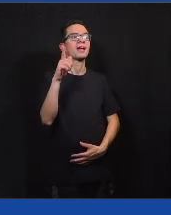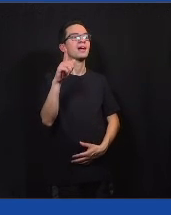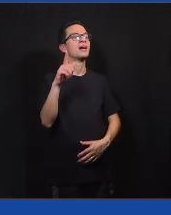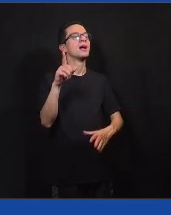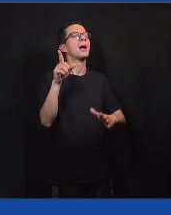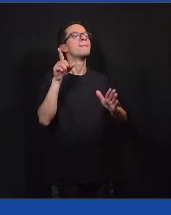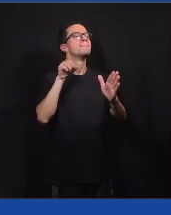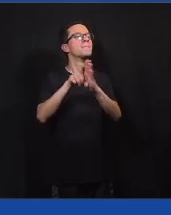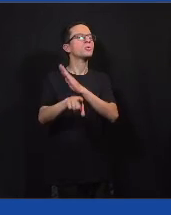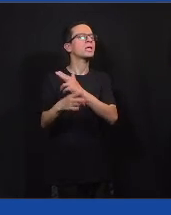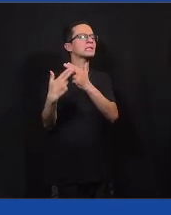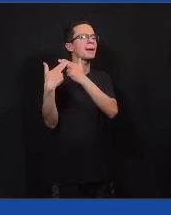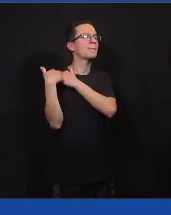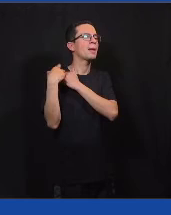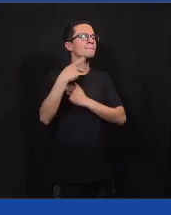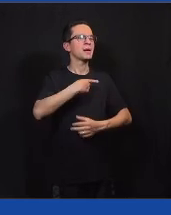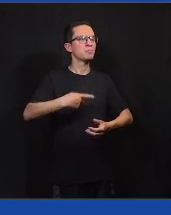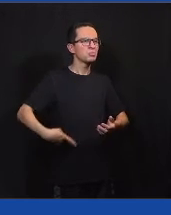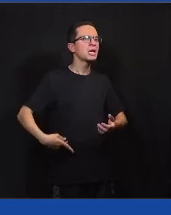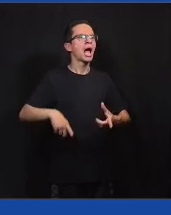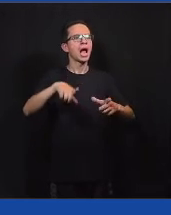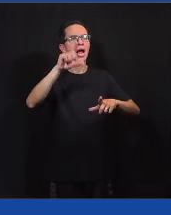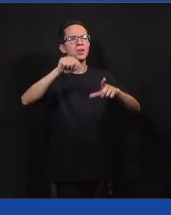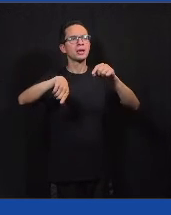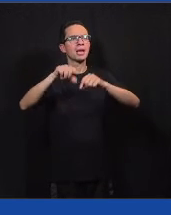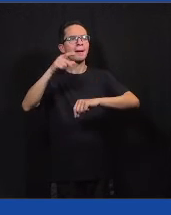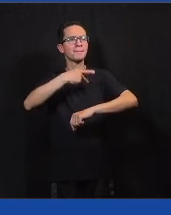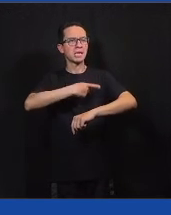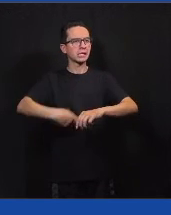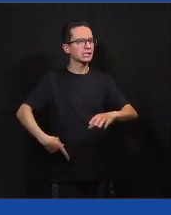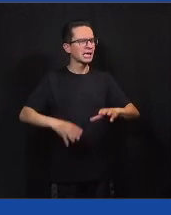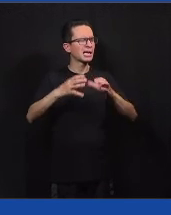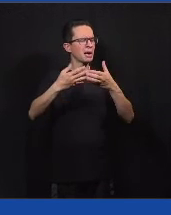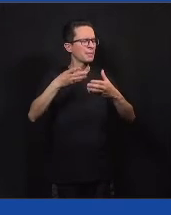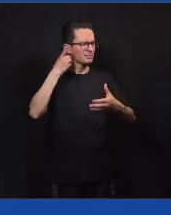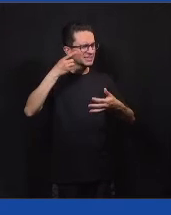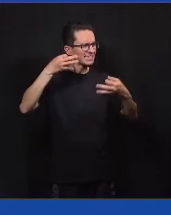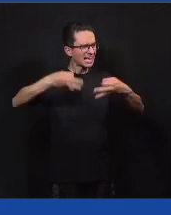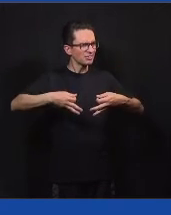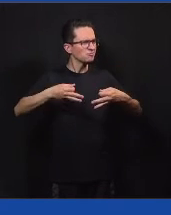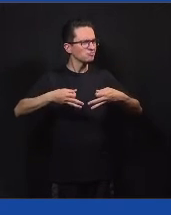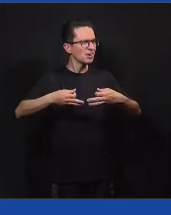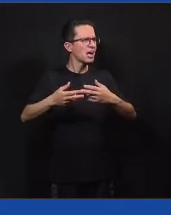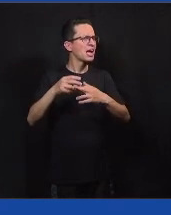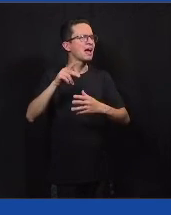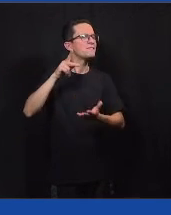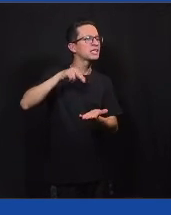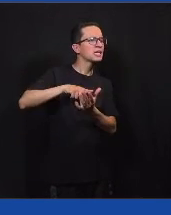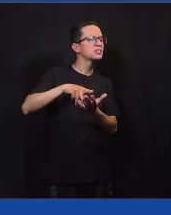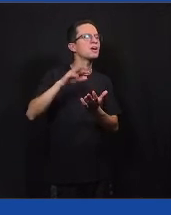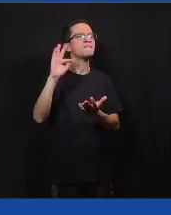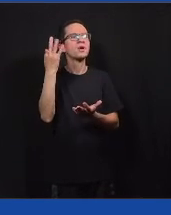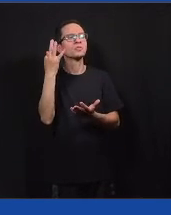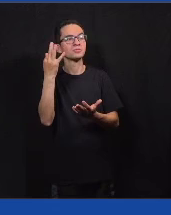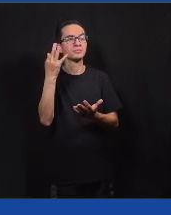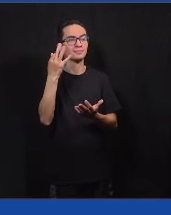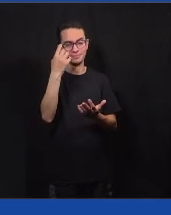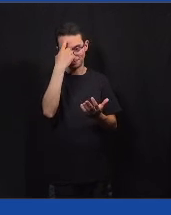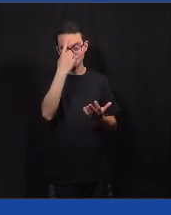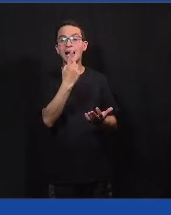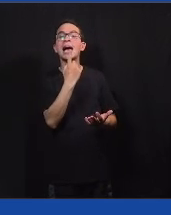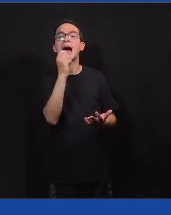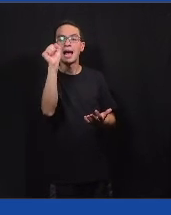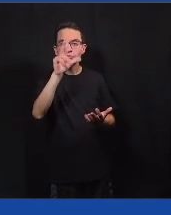É a função do presidente da república escolher o presidente da Câmara dos Deputados. Bom,